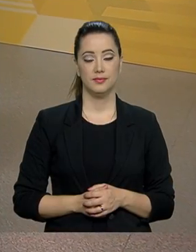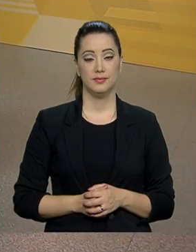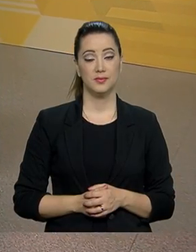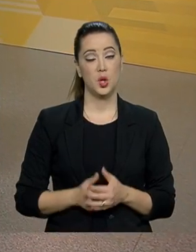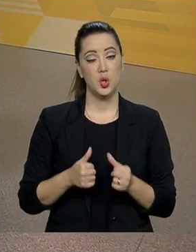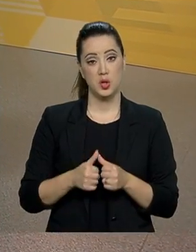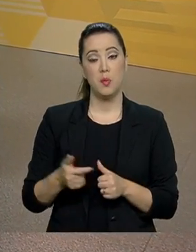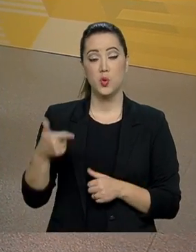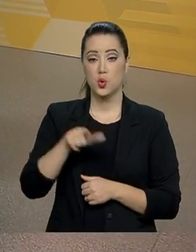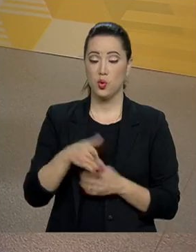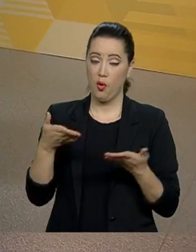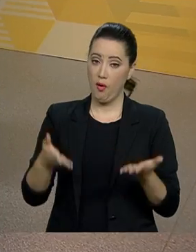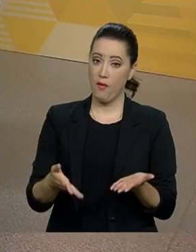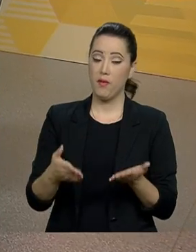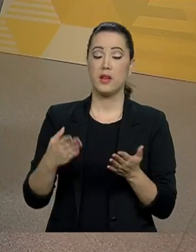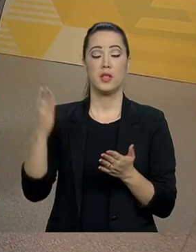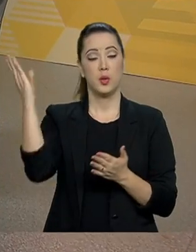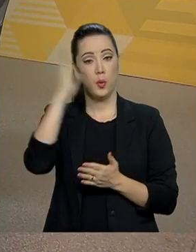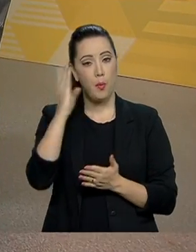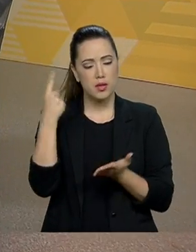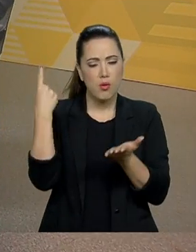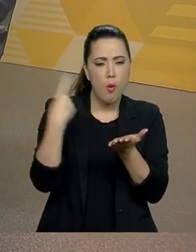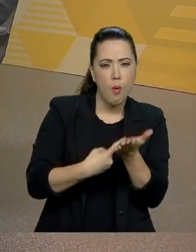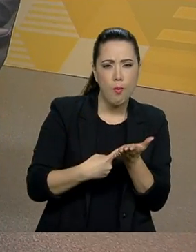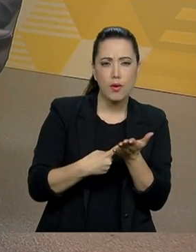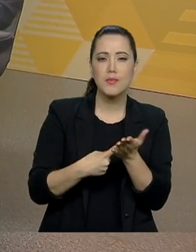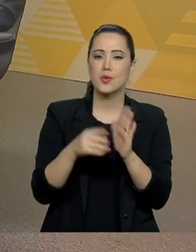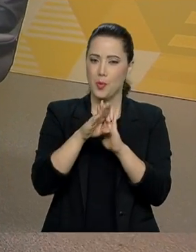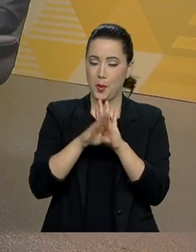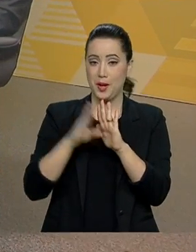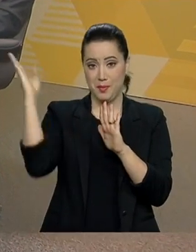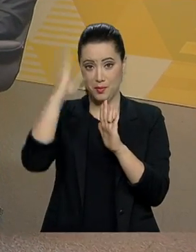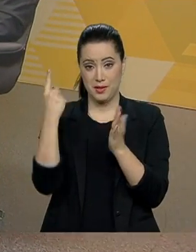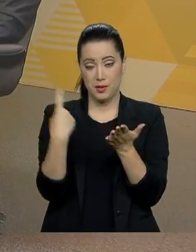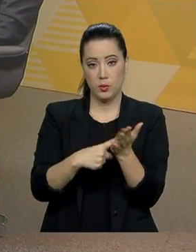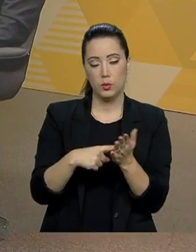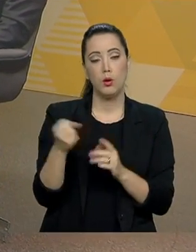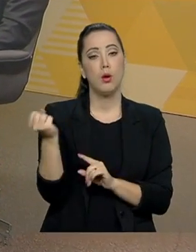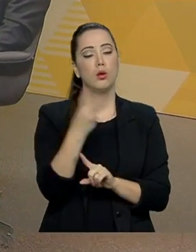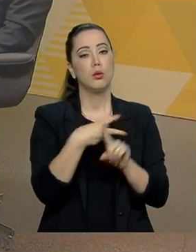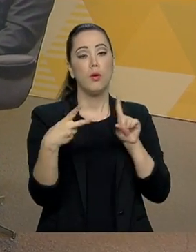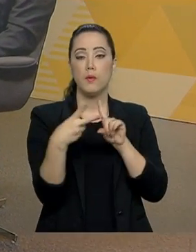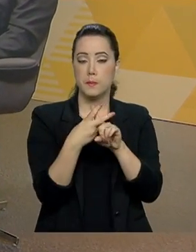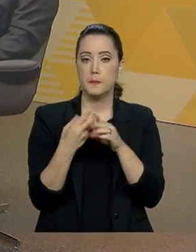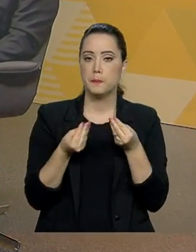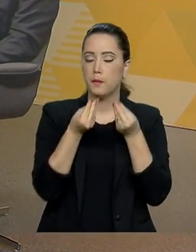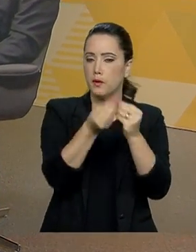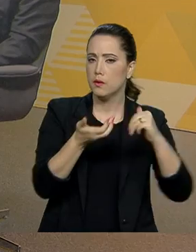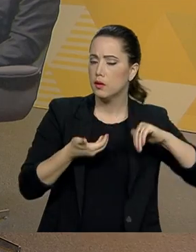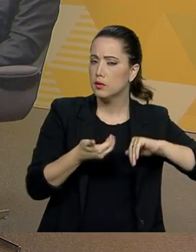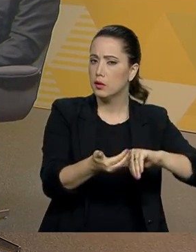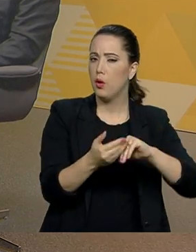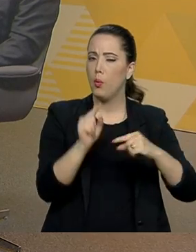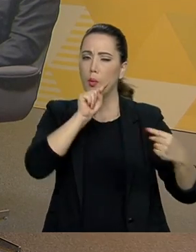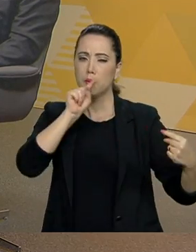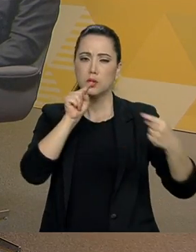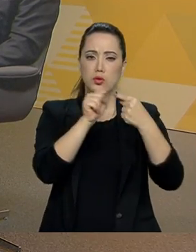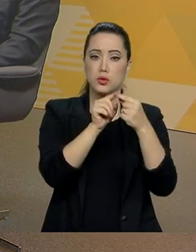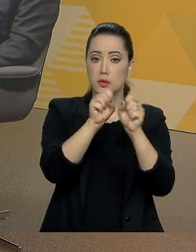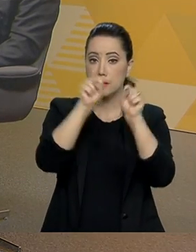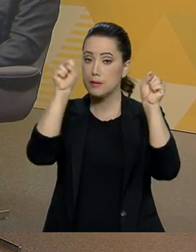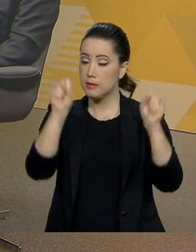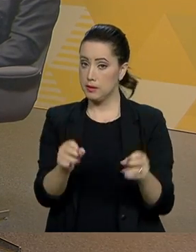Estamos de volta com o Brasil em Pauta. A nova previdência enviada pelo governo federal ao Congresso Nacional tem a meta de tornar o sistema